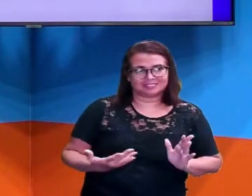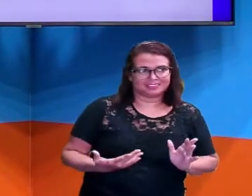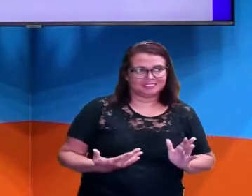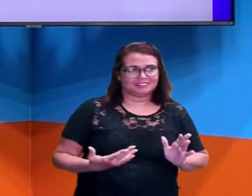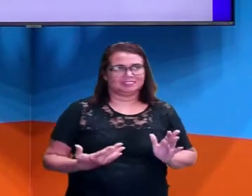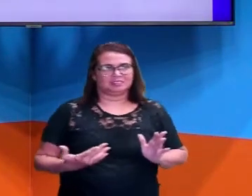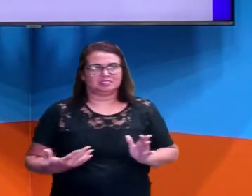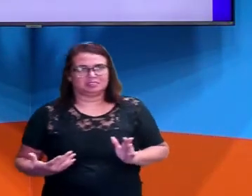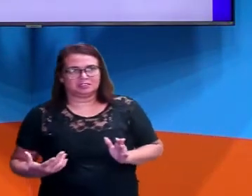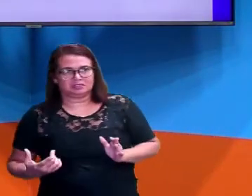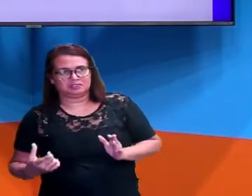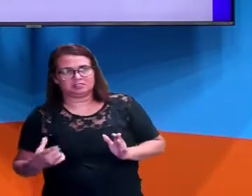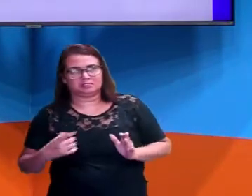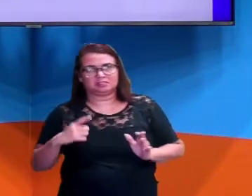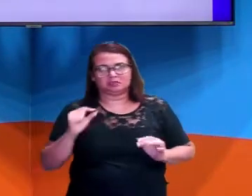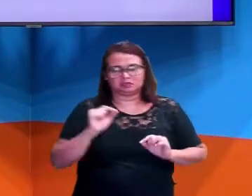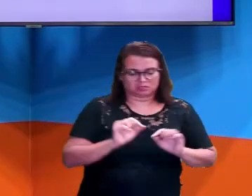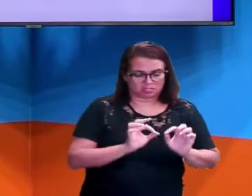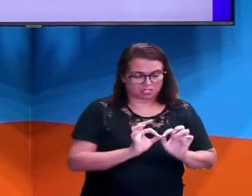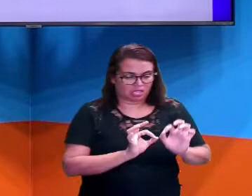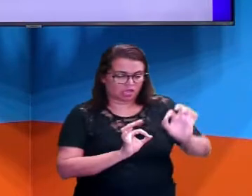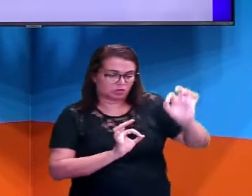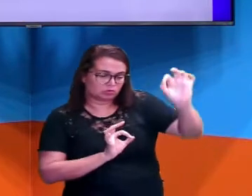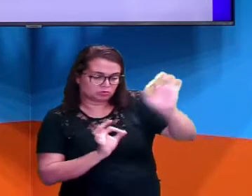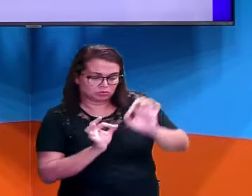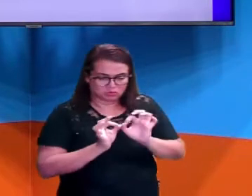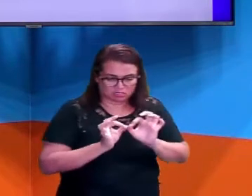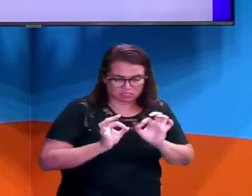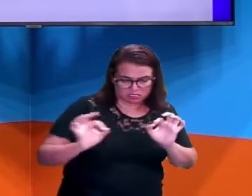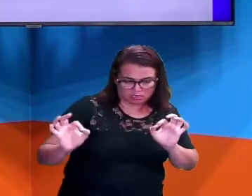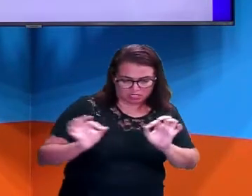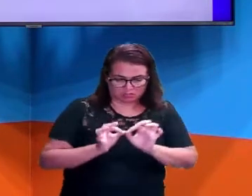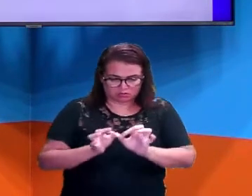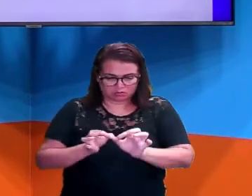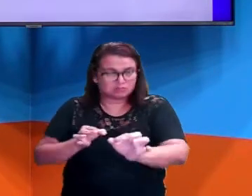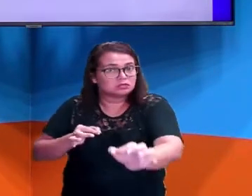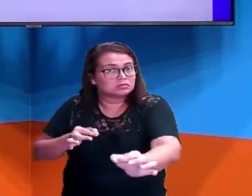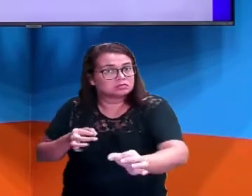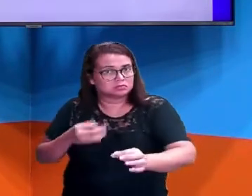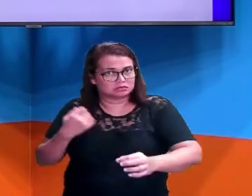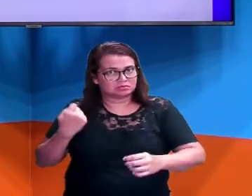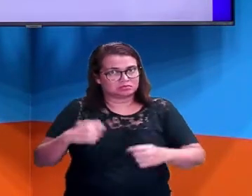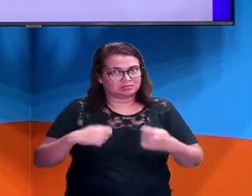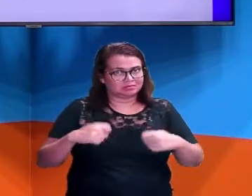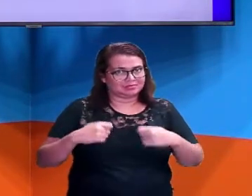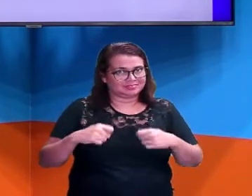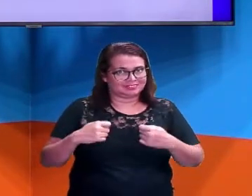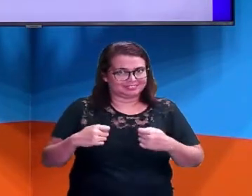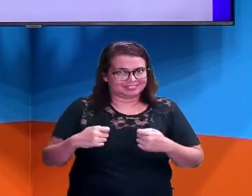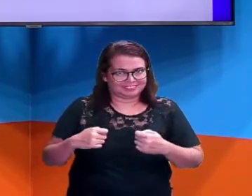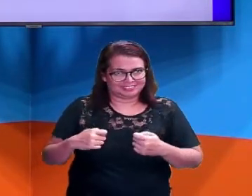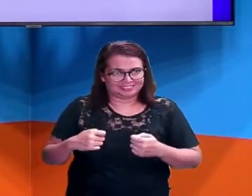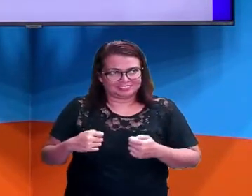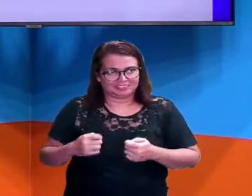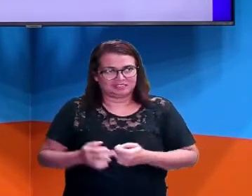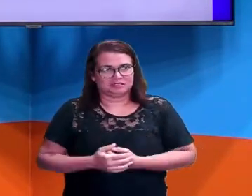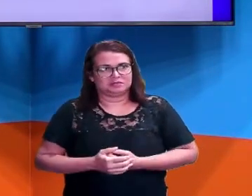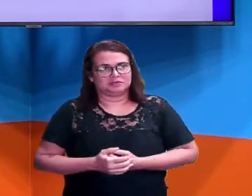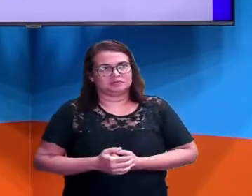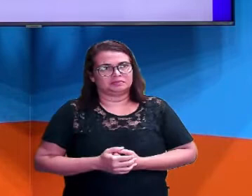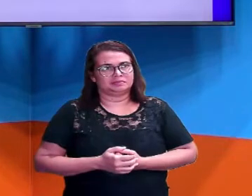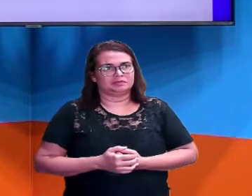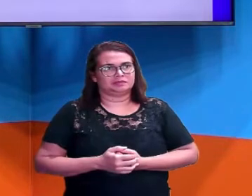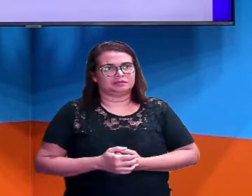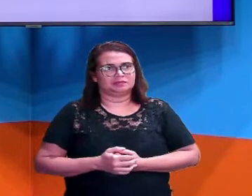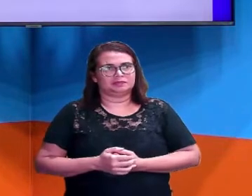três dimensões. Altura, largura, comprimento. Lembra aí dos sólidos geométricos que a gente traz para essa referência de